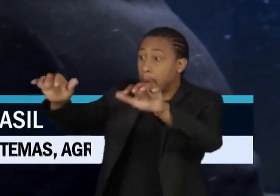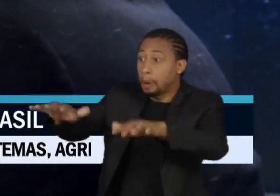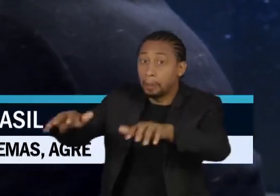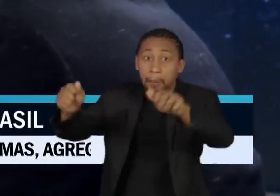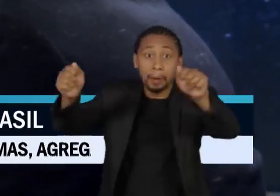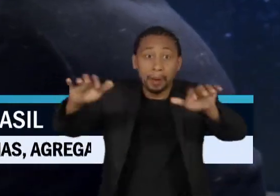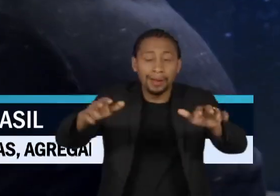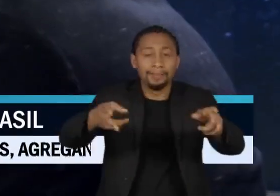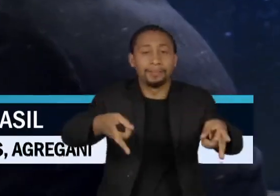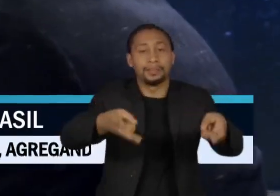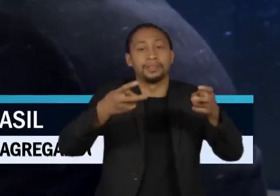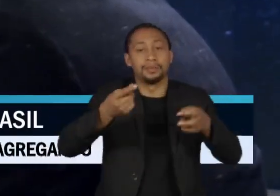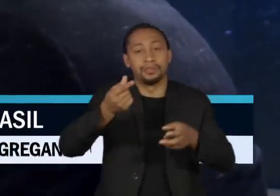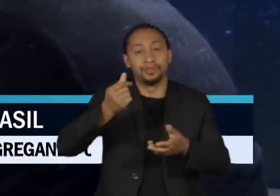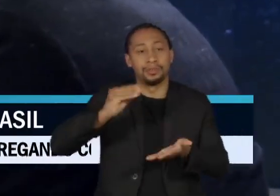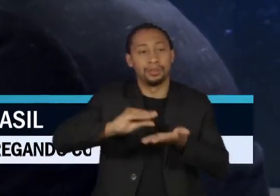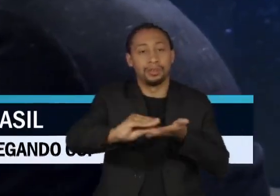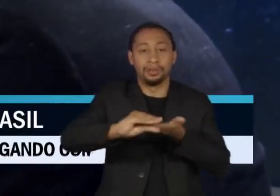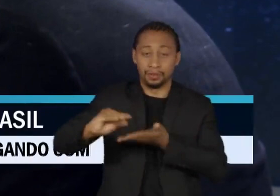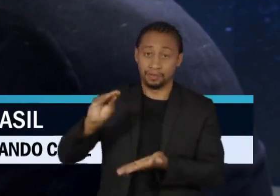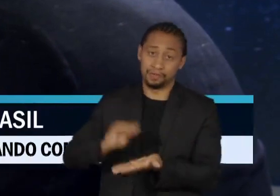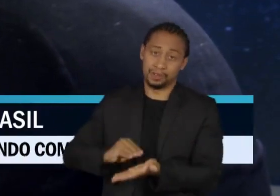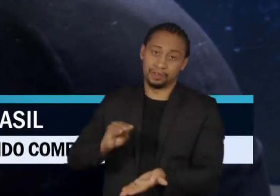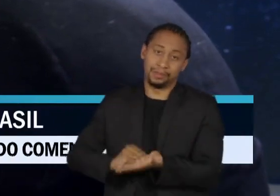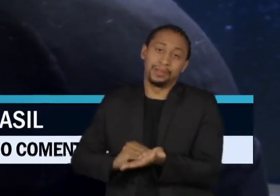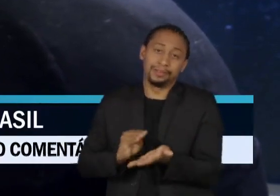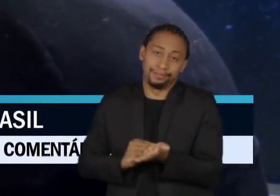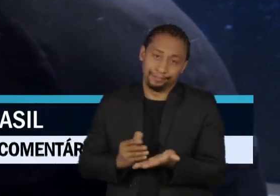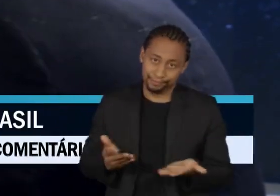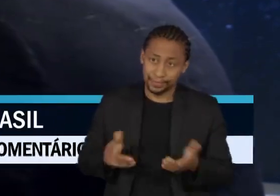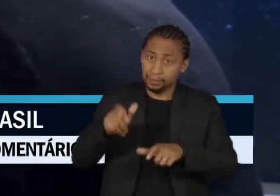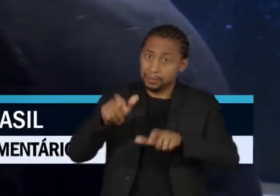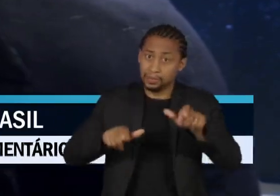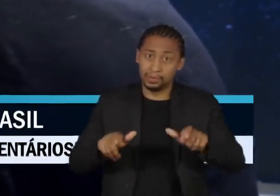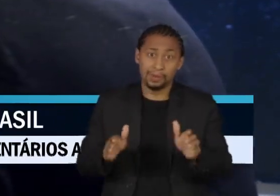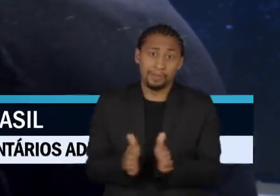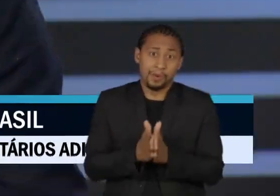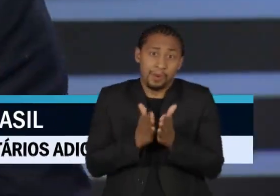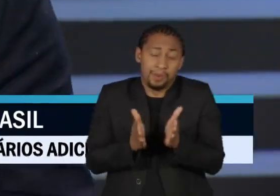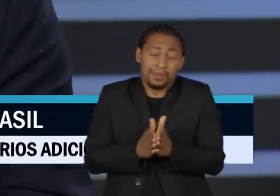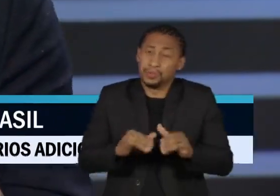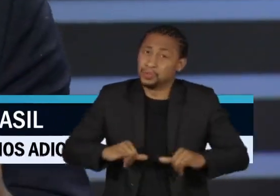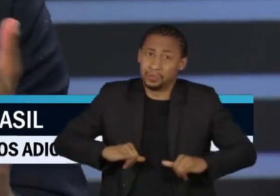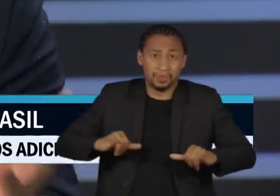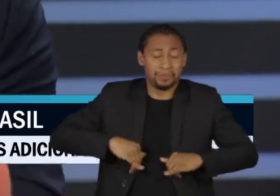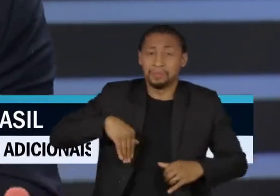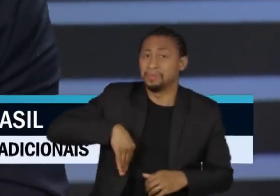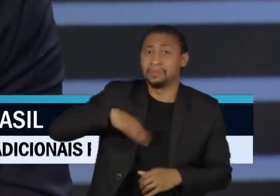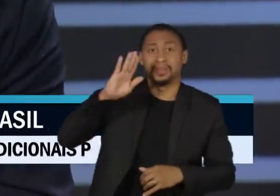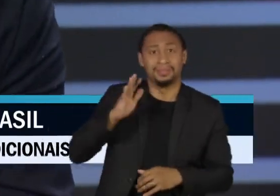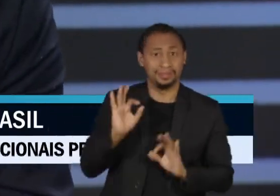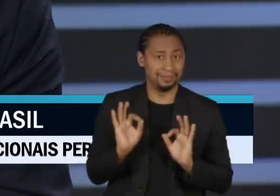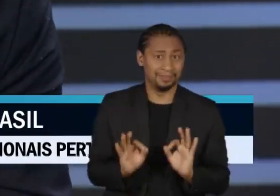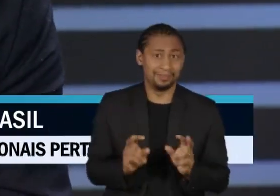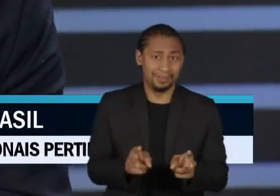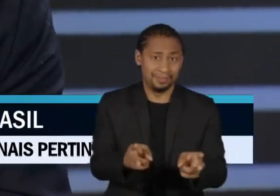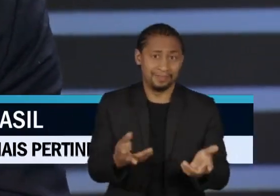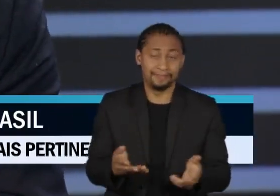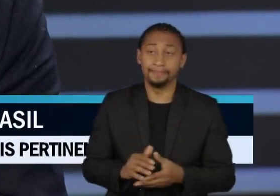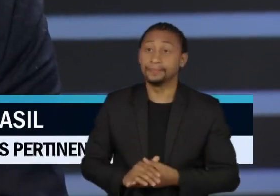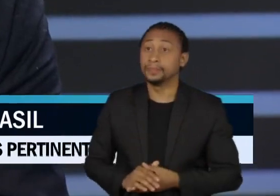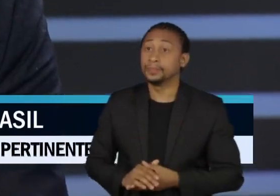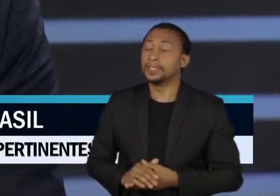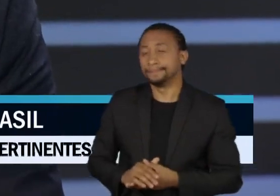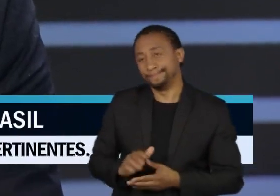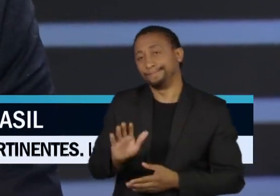população mais pobre é sempre a mais atingida porque moram em condições mais precárias. Sim, porque falta planejamento. A gente sempre